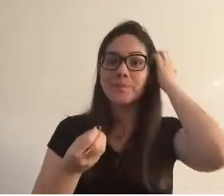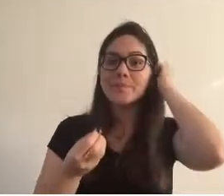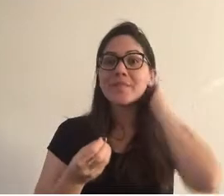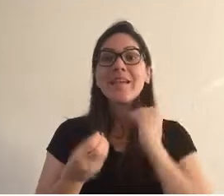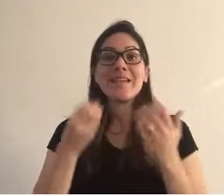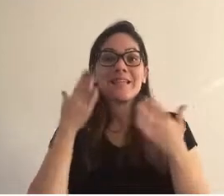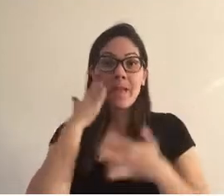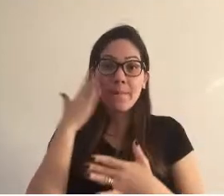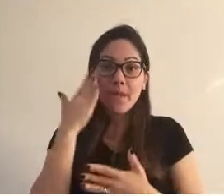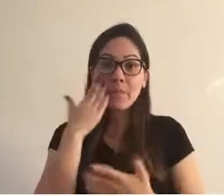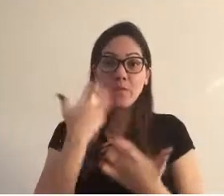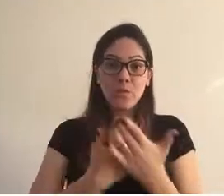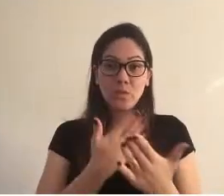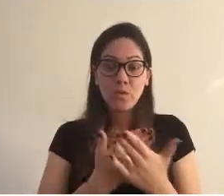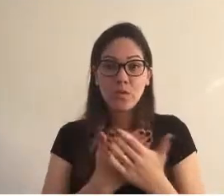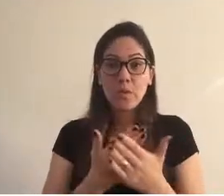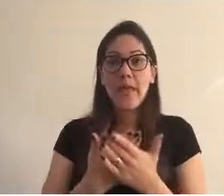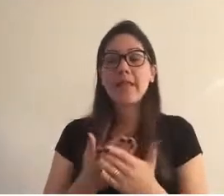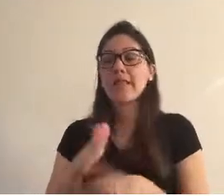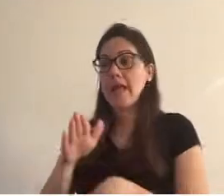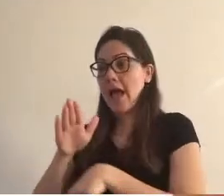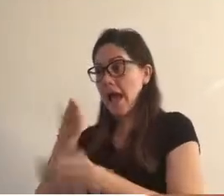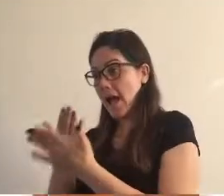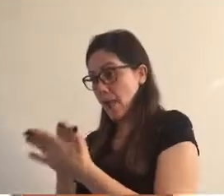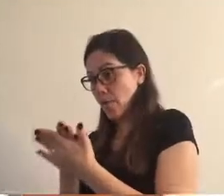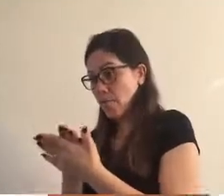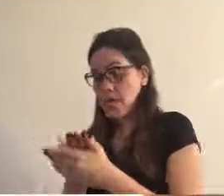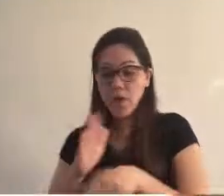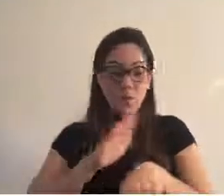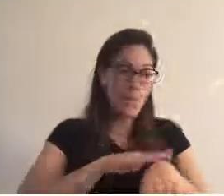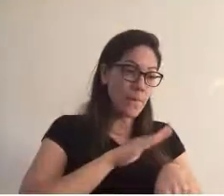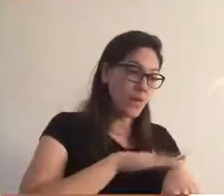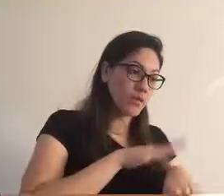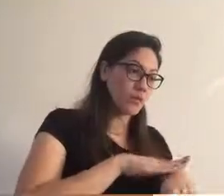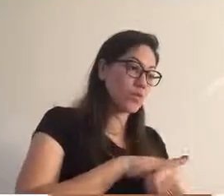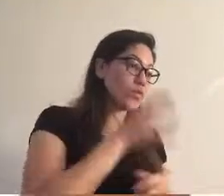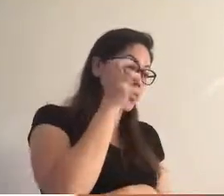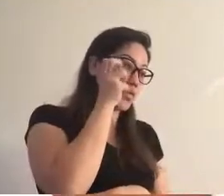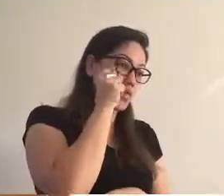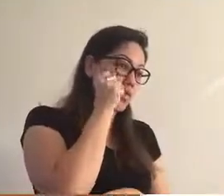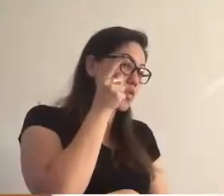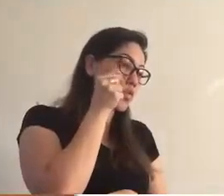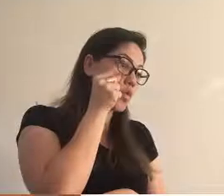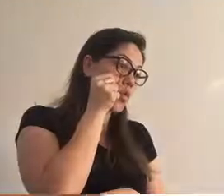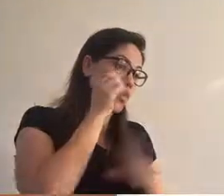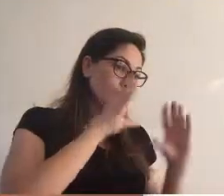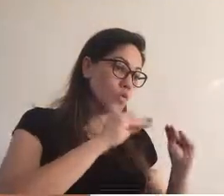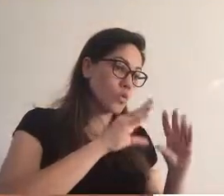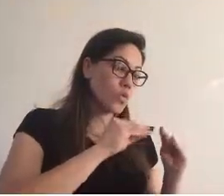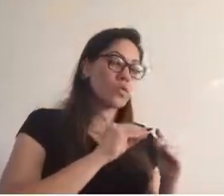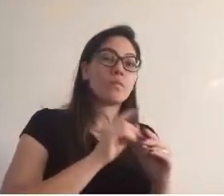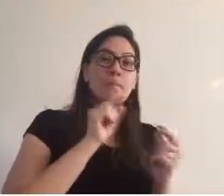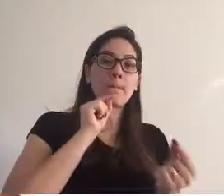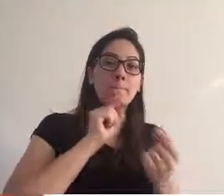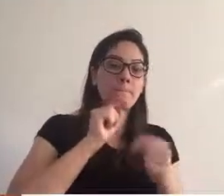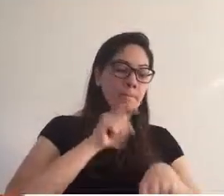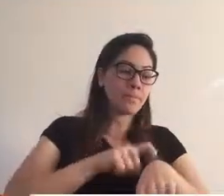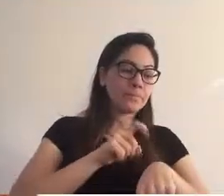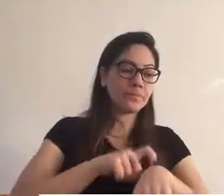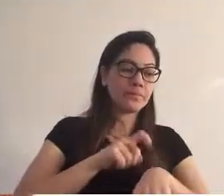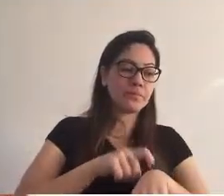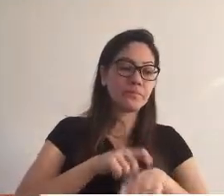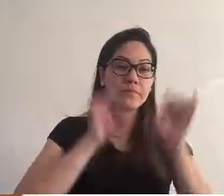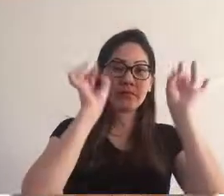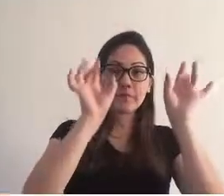Sabemos que os estudos devem ocorrer entre a aula e o sono noturno. O segredo é separar um momento específico para estudar,